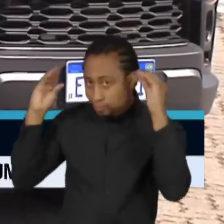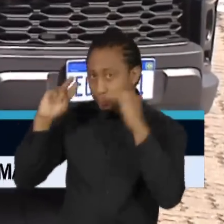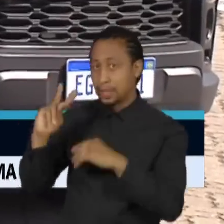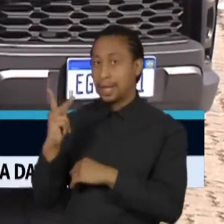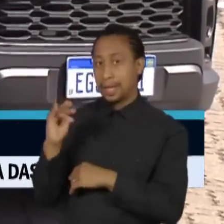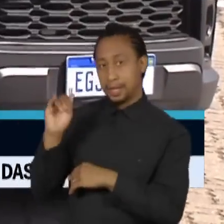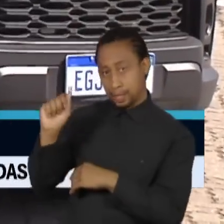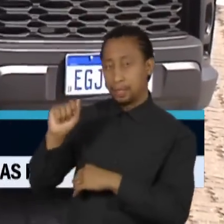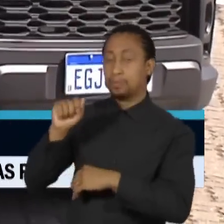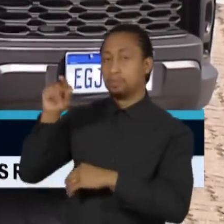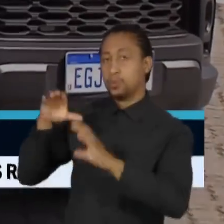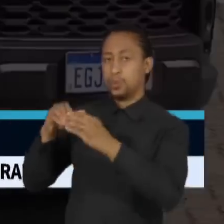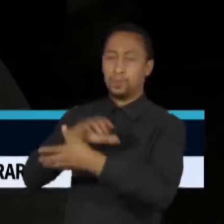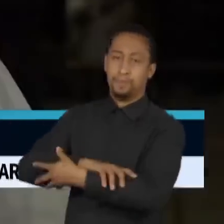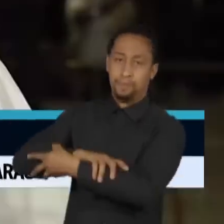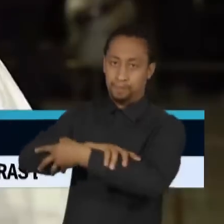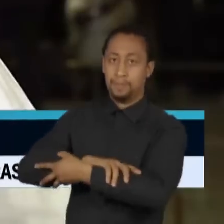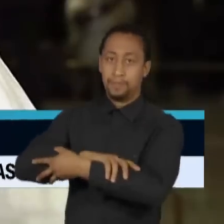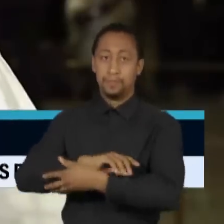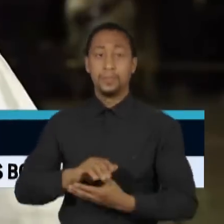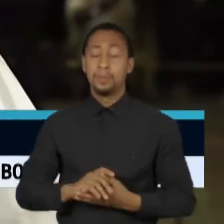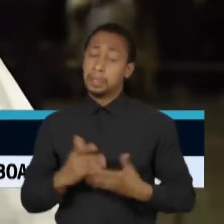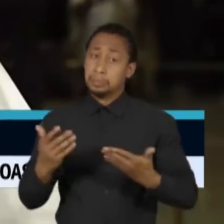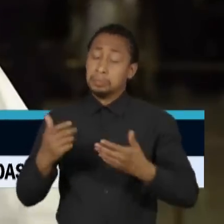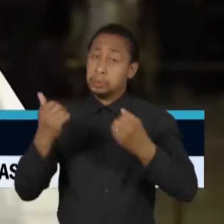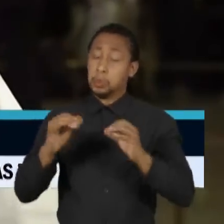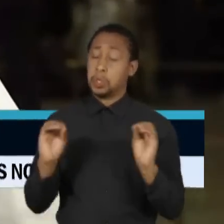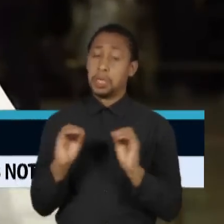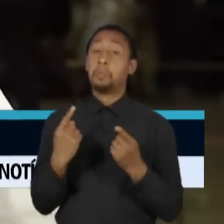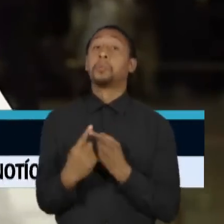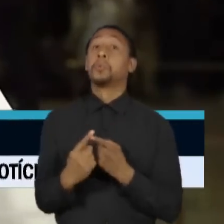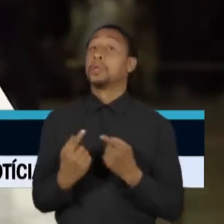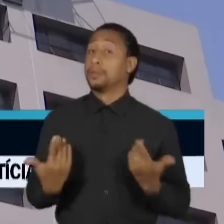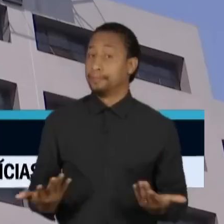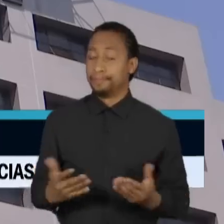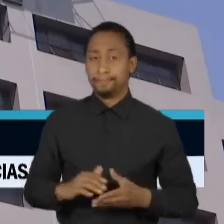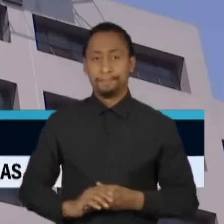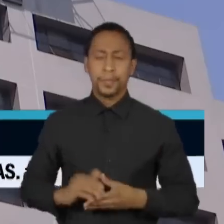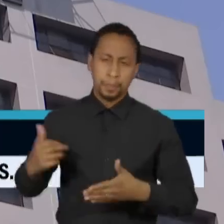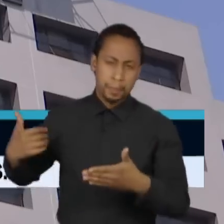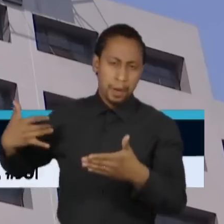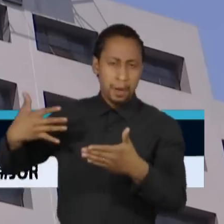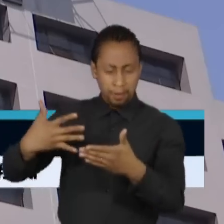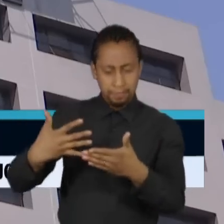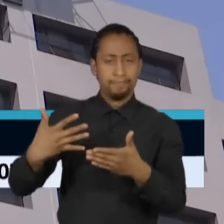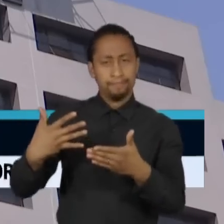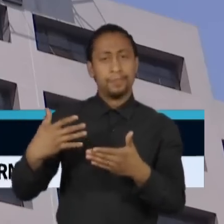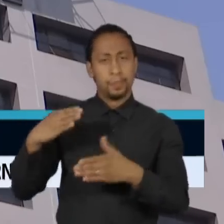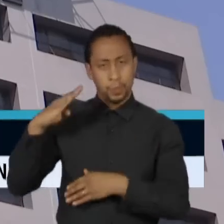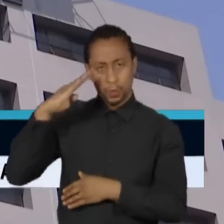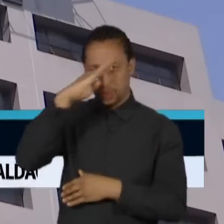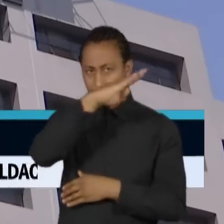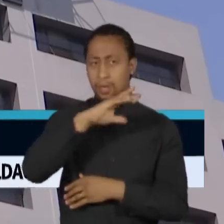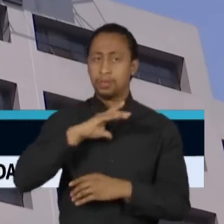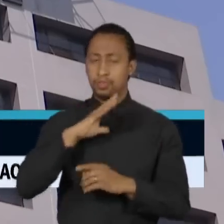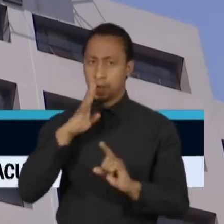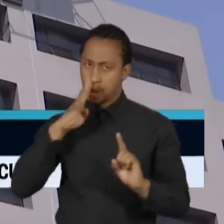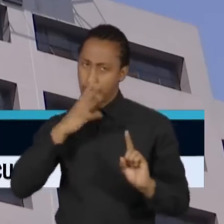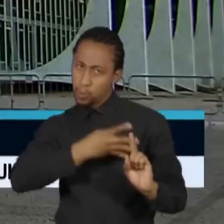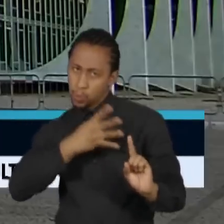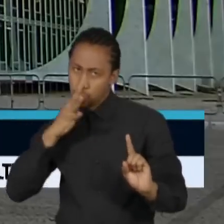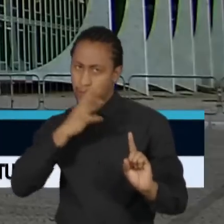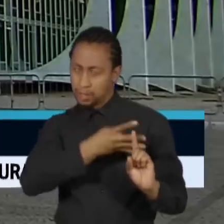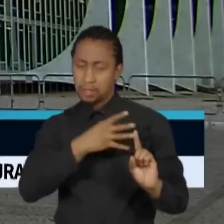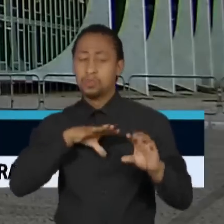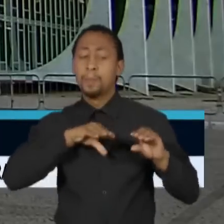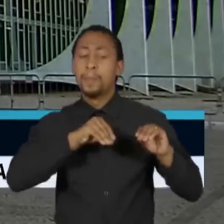Federal não quis comentar. Ao longo dos anos, a gestão Bolsonaro enfrentou acusações de tentar interferir na PF.